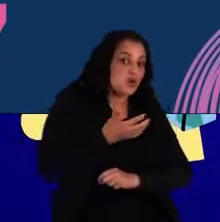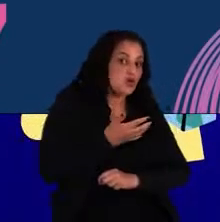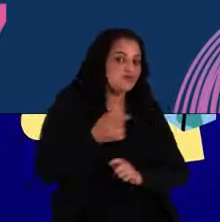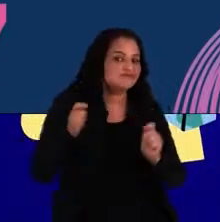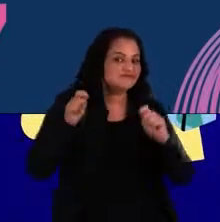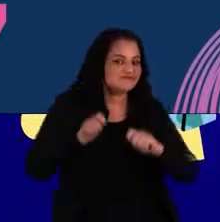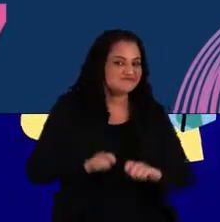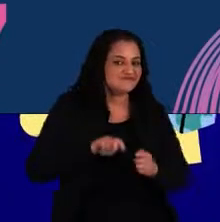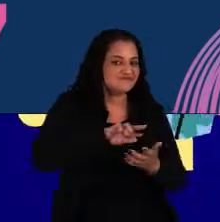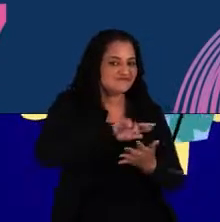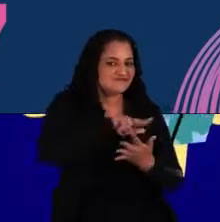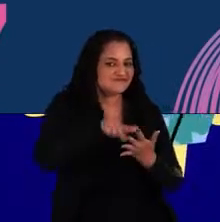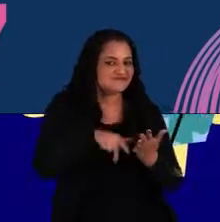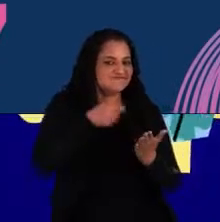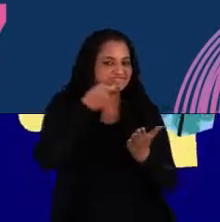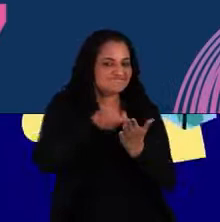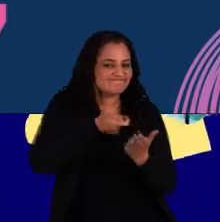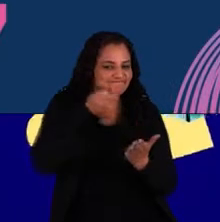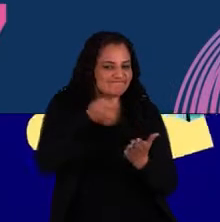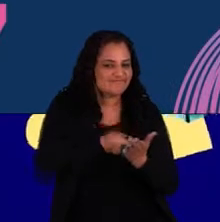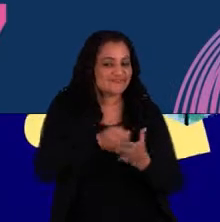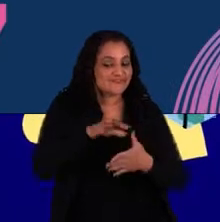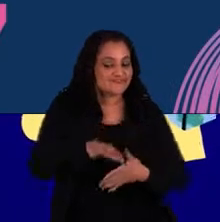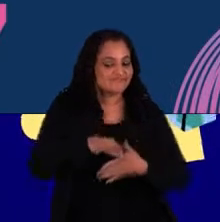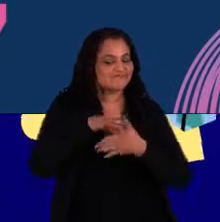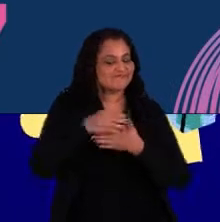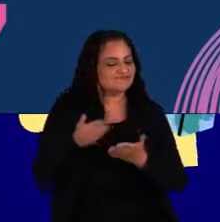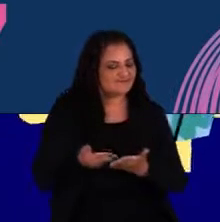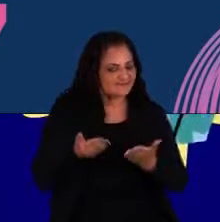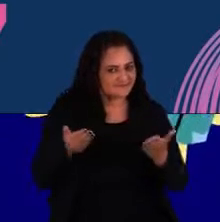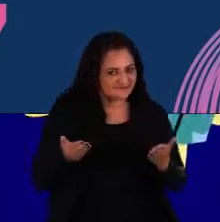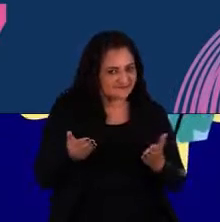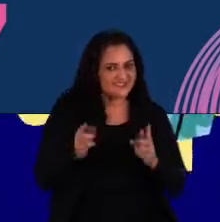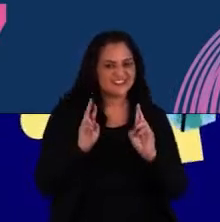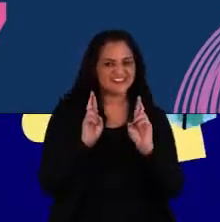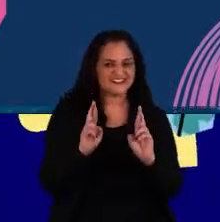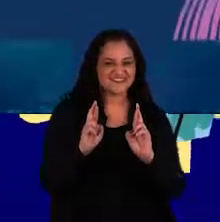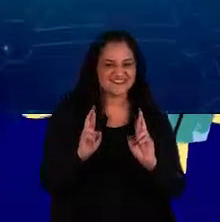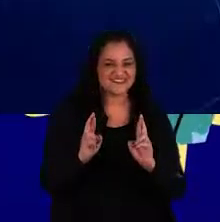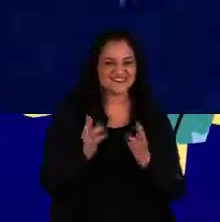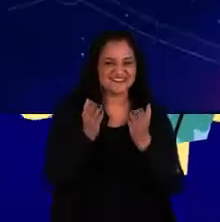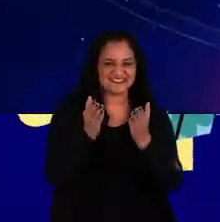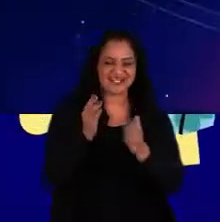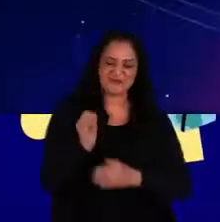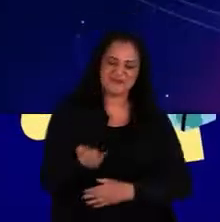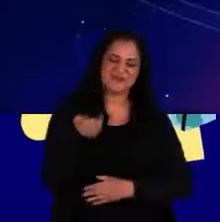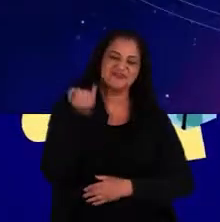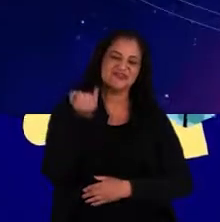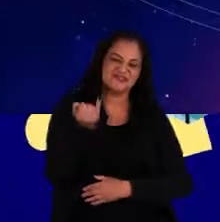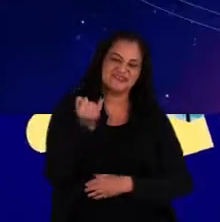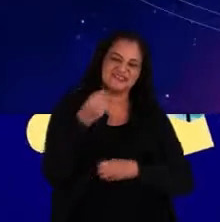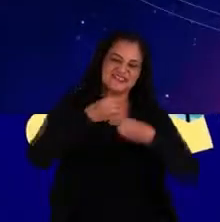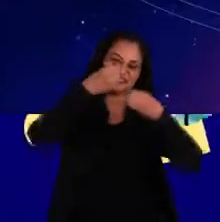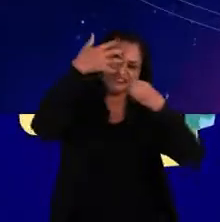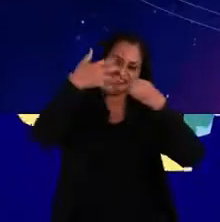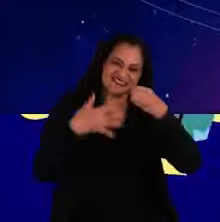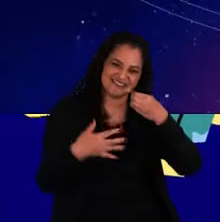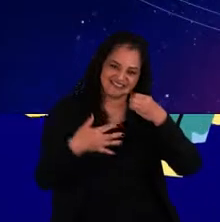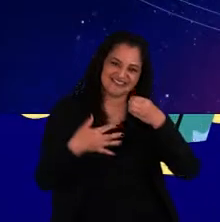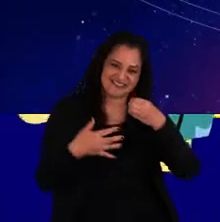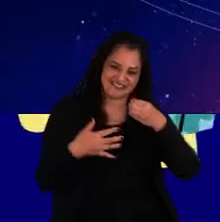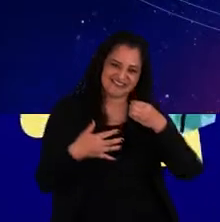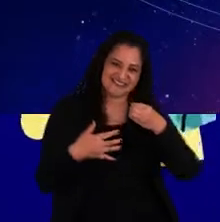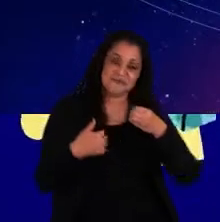competências aí sendo exigidas dessa liderança. Espero que você tenha aproveitado o conteúdo,